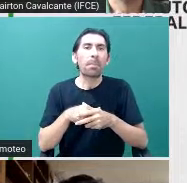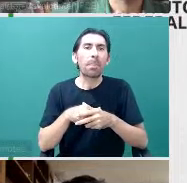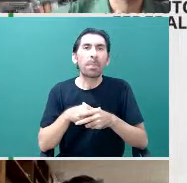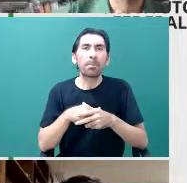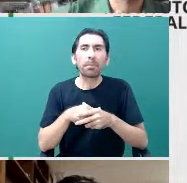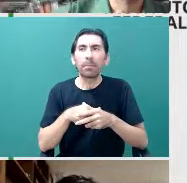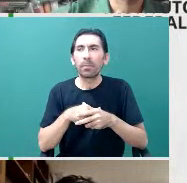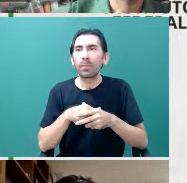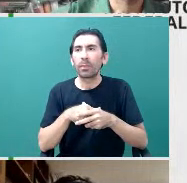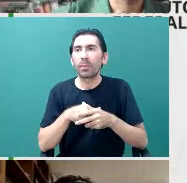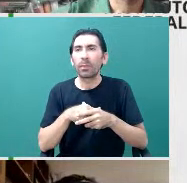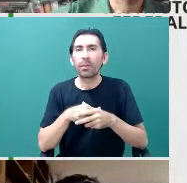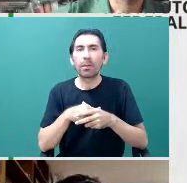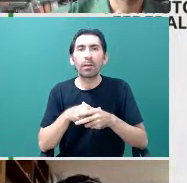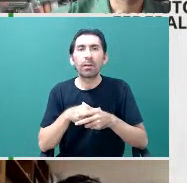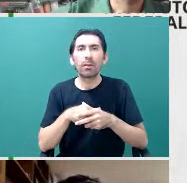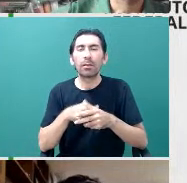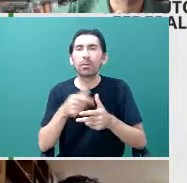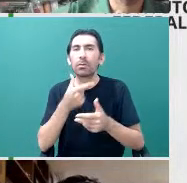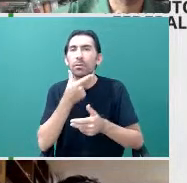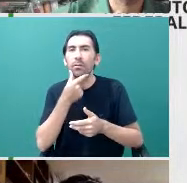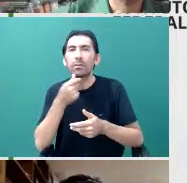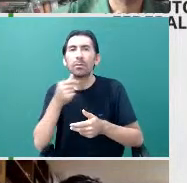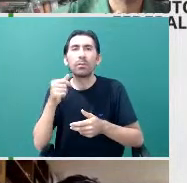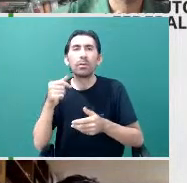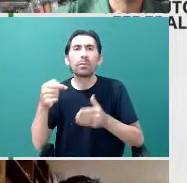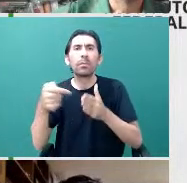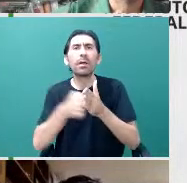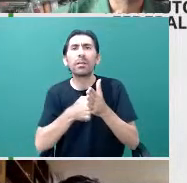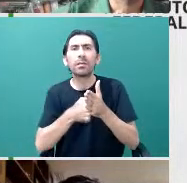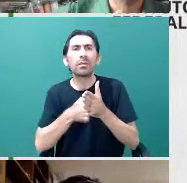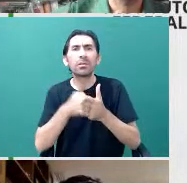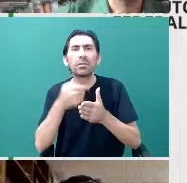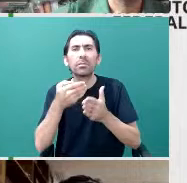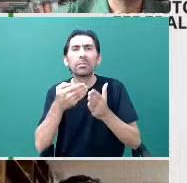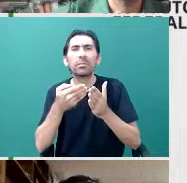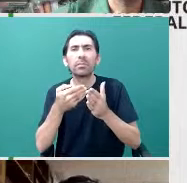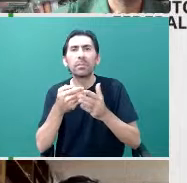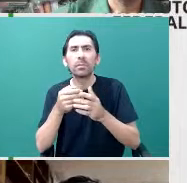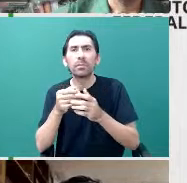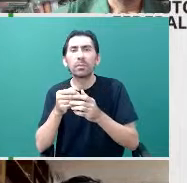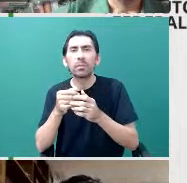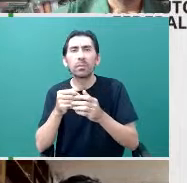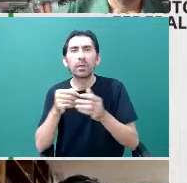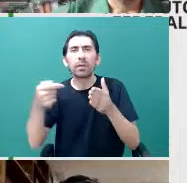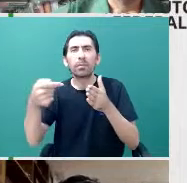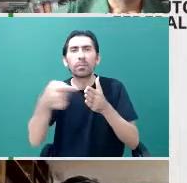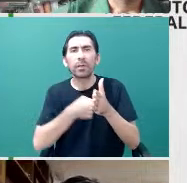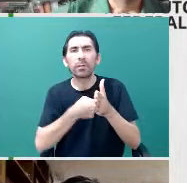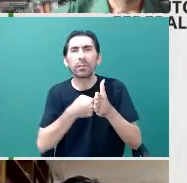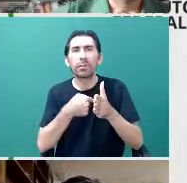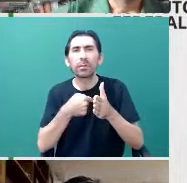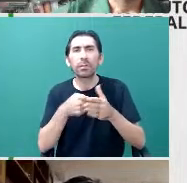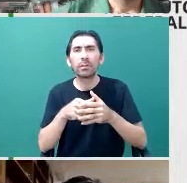Maírton, qual foi a pergunta que eu já não vejo mais ela na tela? Pode tirar a minha tela aqui.